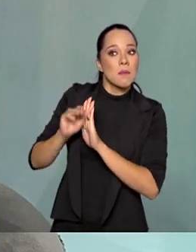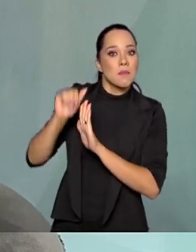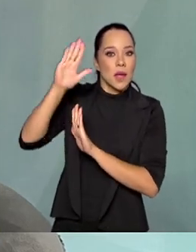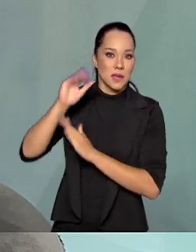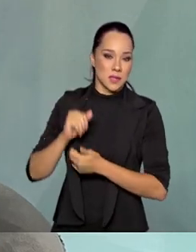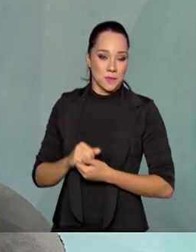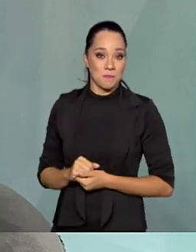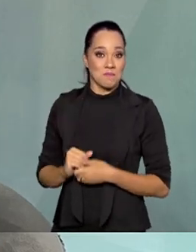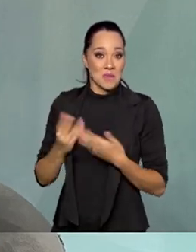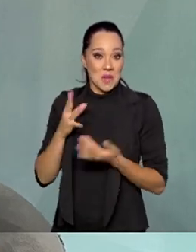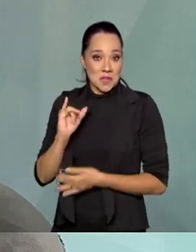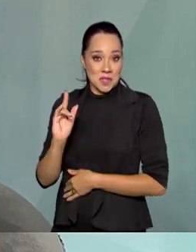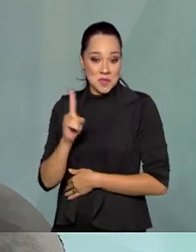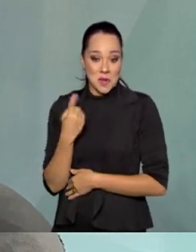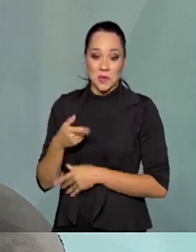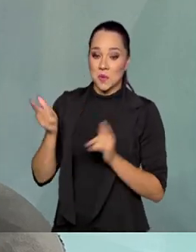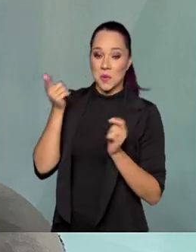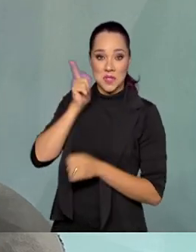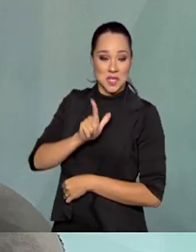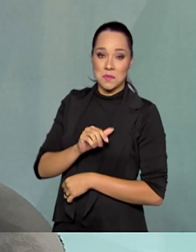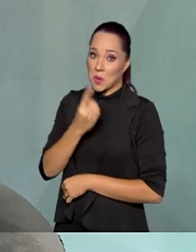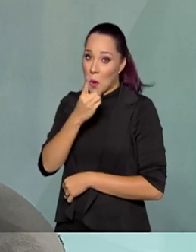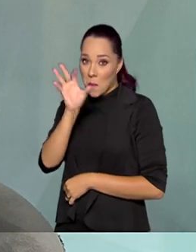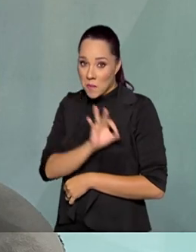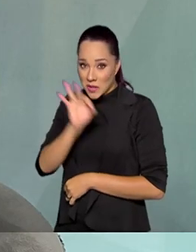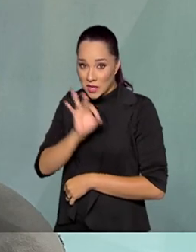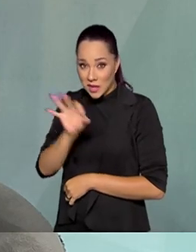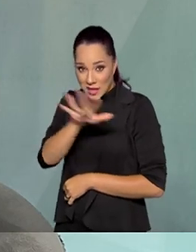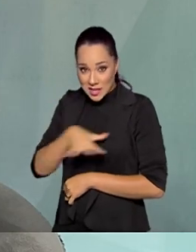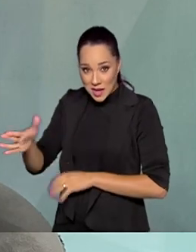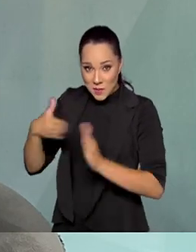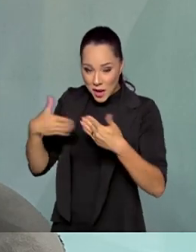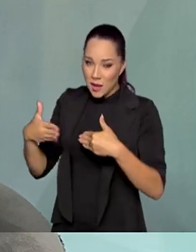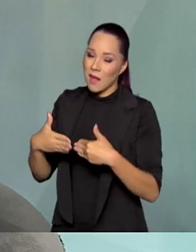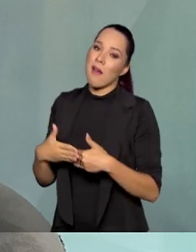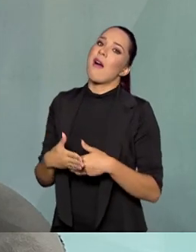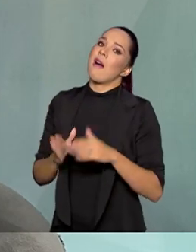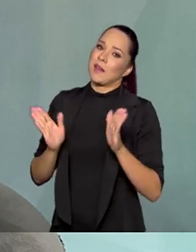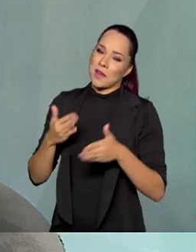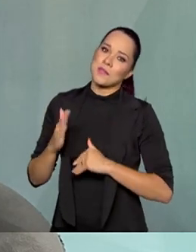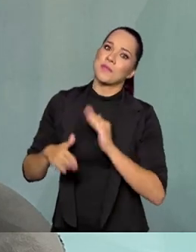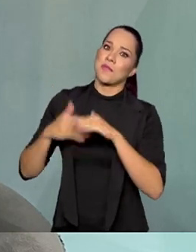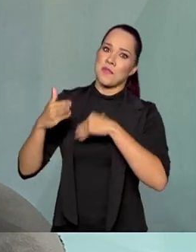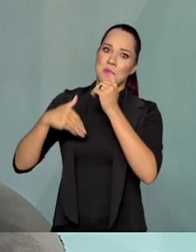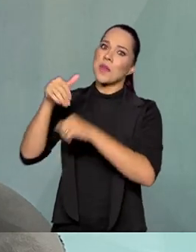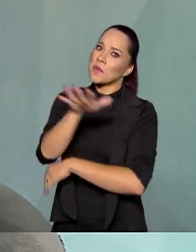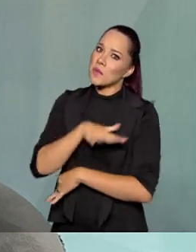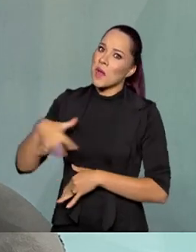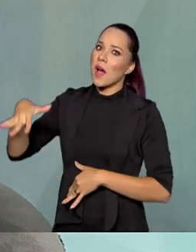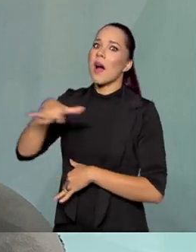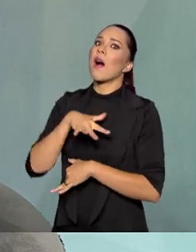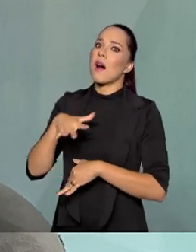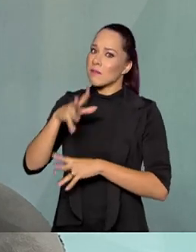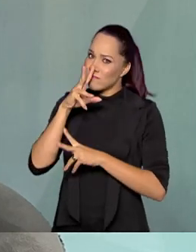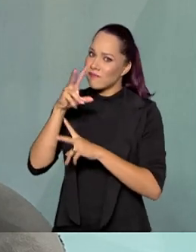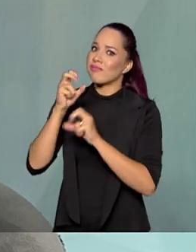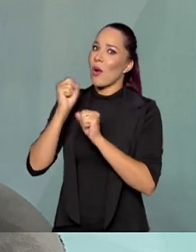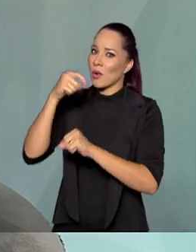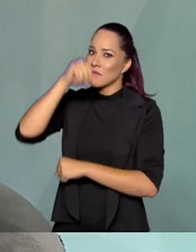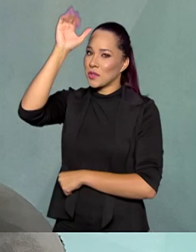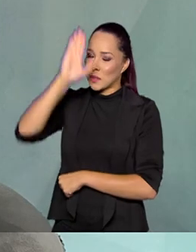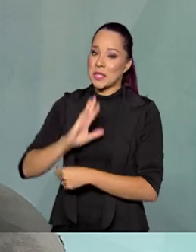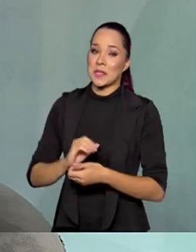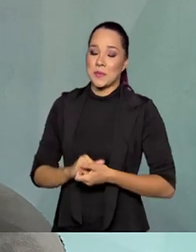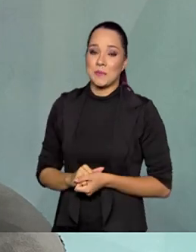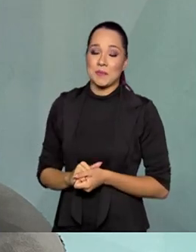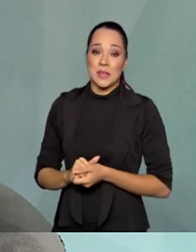Então, se nós conseguimos, por exemplo, que seja 1% desse mercado, já é o desenvolvimento de um setor econômico muito forte aqui no Brasil.